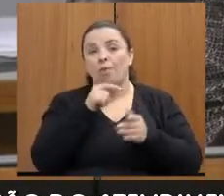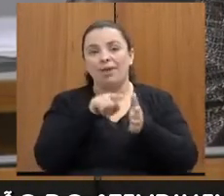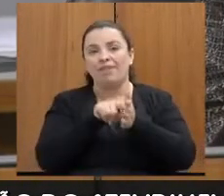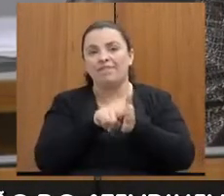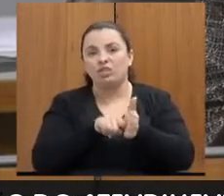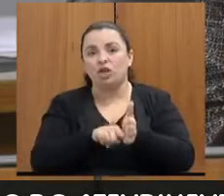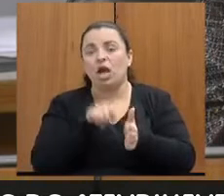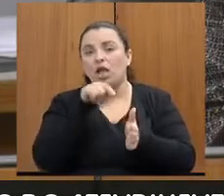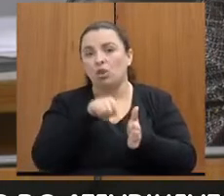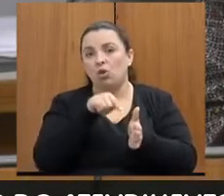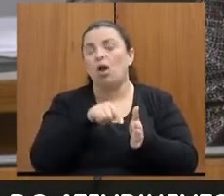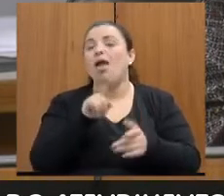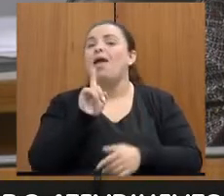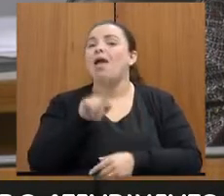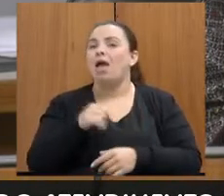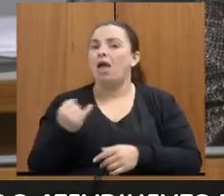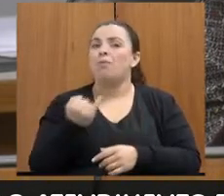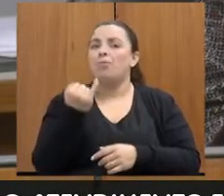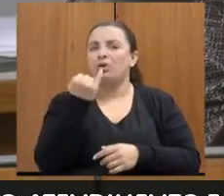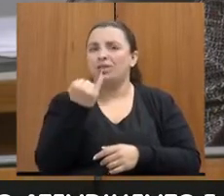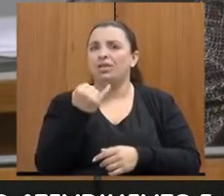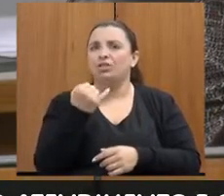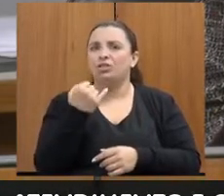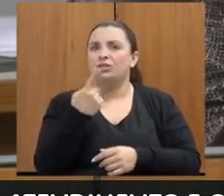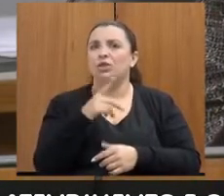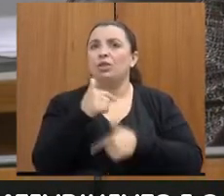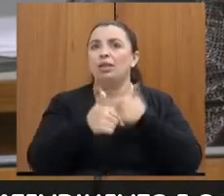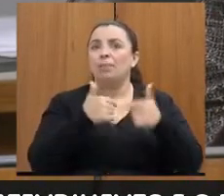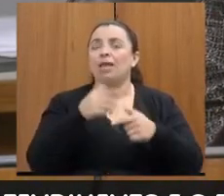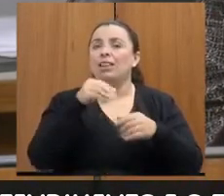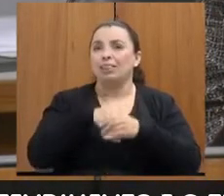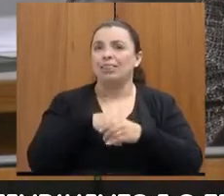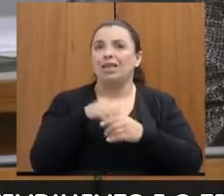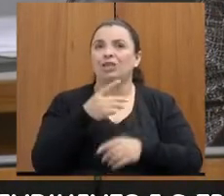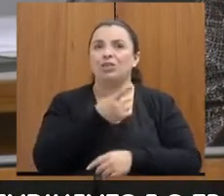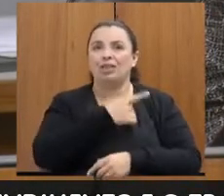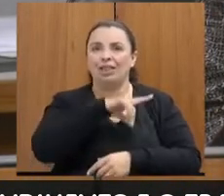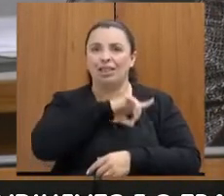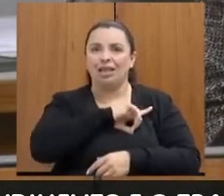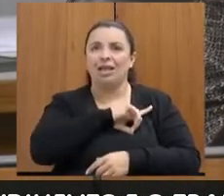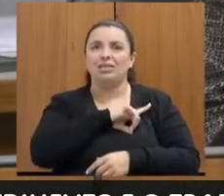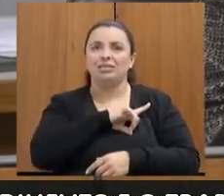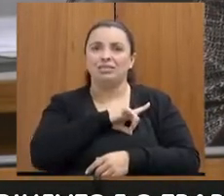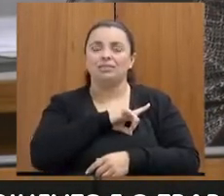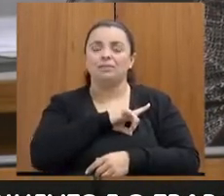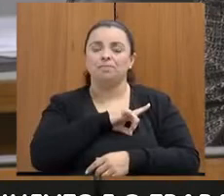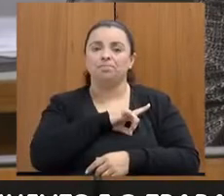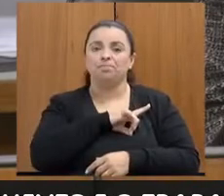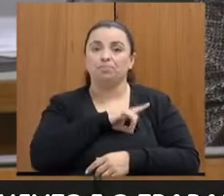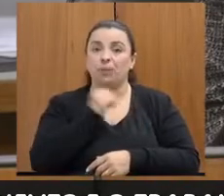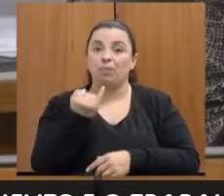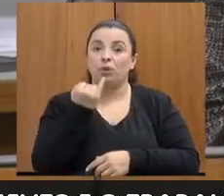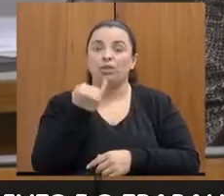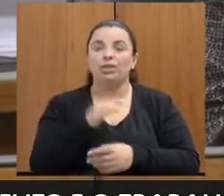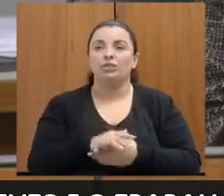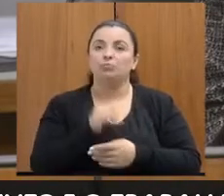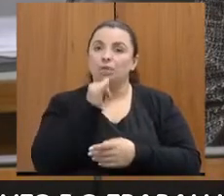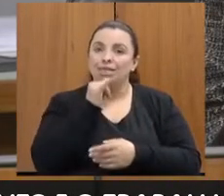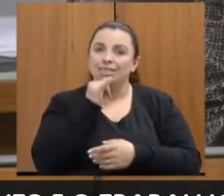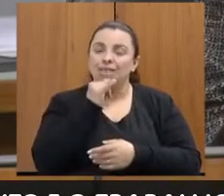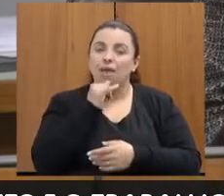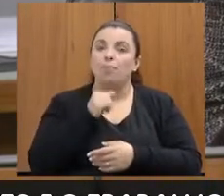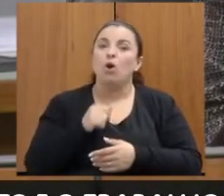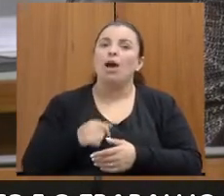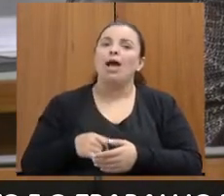A gente fala assim, ele é muito importante mesmo, o trabalho da delegacia mesmo. A gente vê nas intimações, porque quando a gente vê, por exemplo, para a apuração das